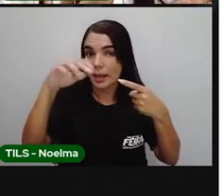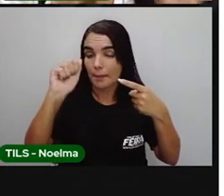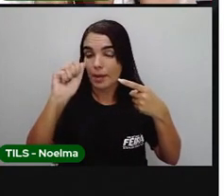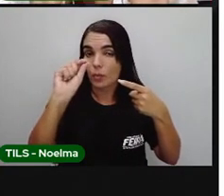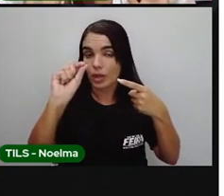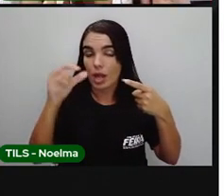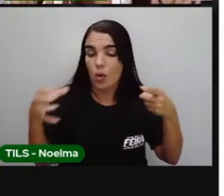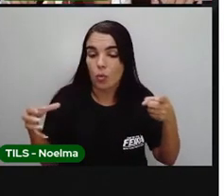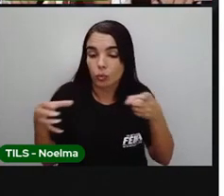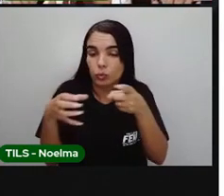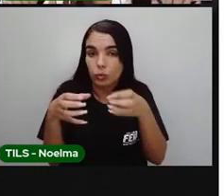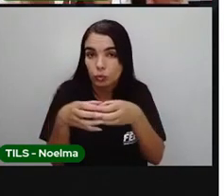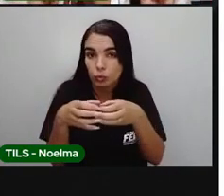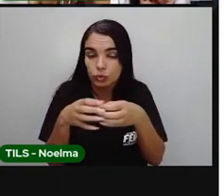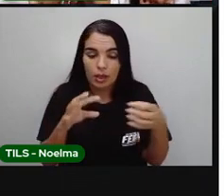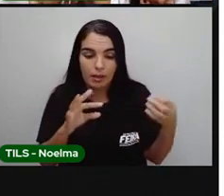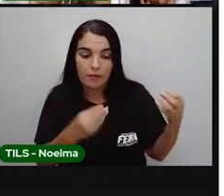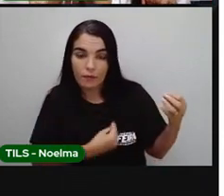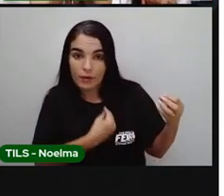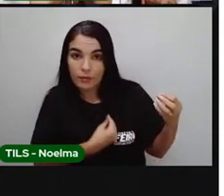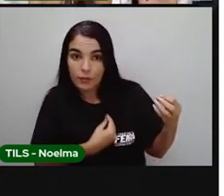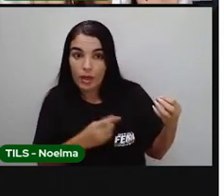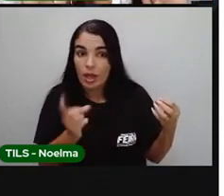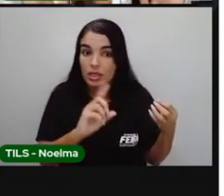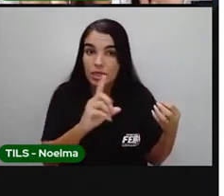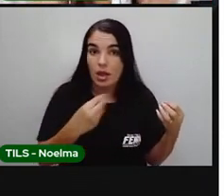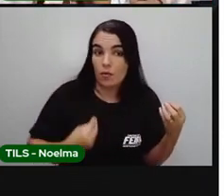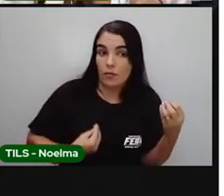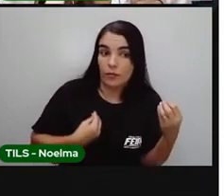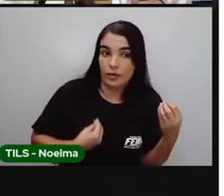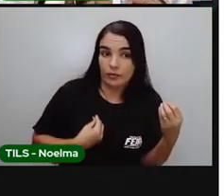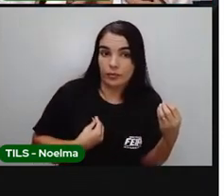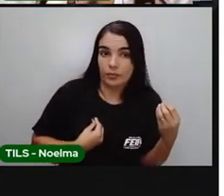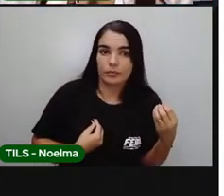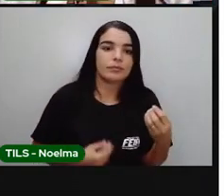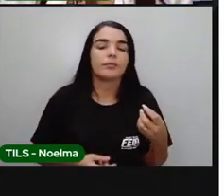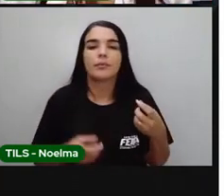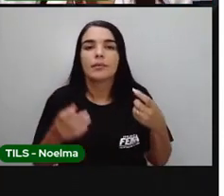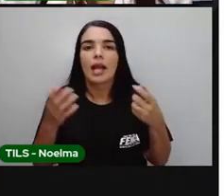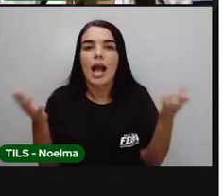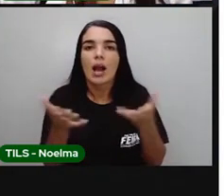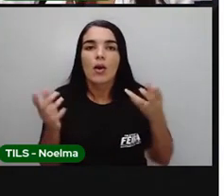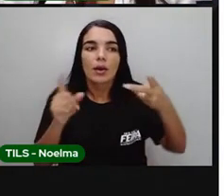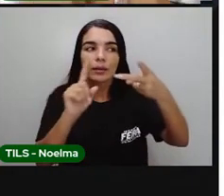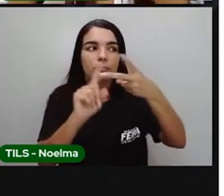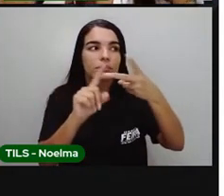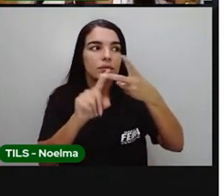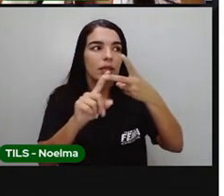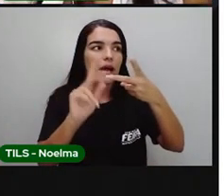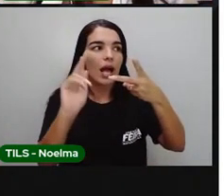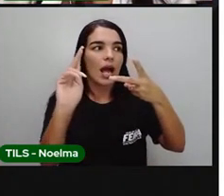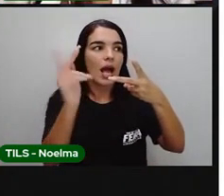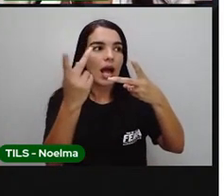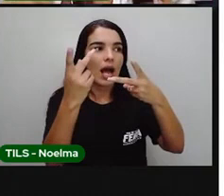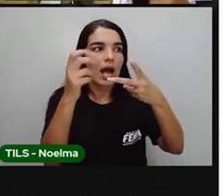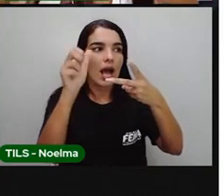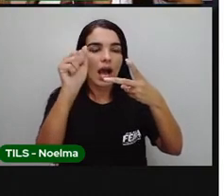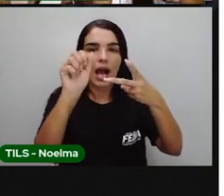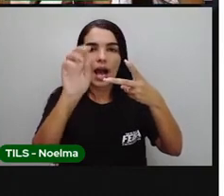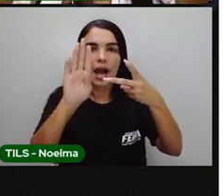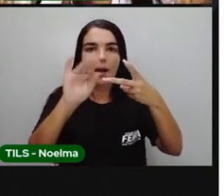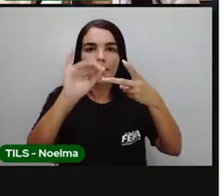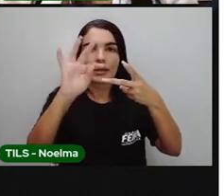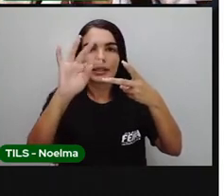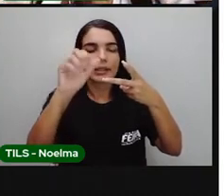e não vivos. E isso é ecossistema, certo? E aí tudo bem, né? Habitat é o local físico, é